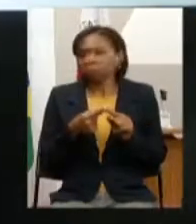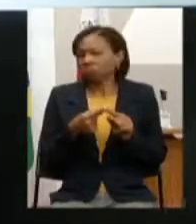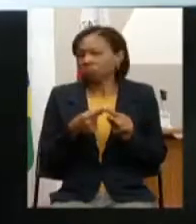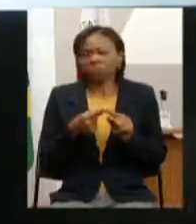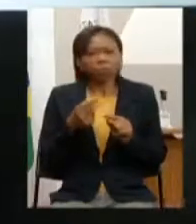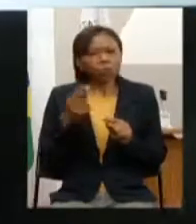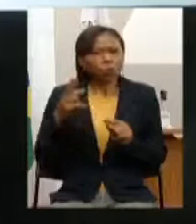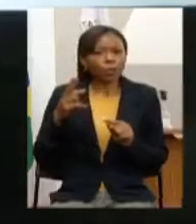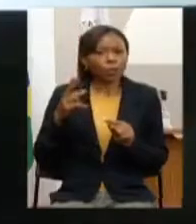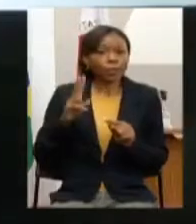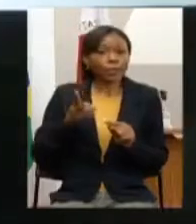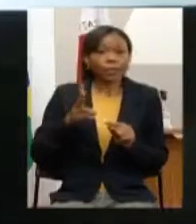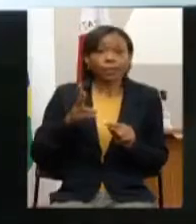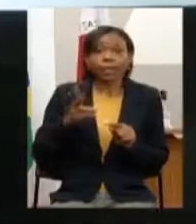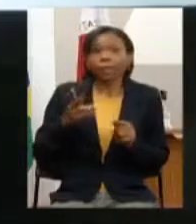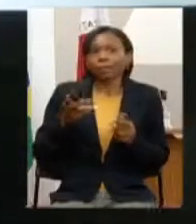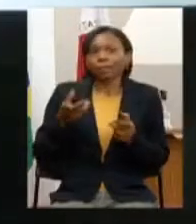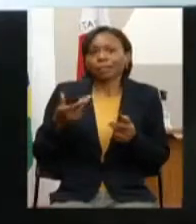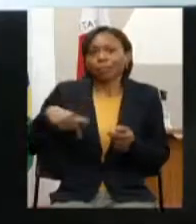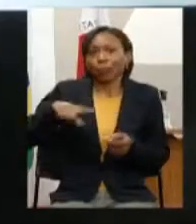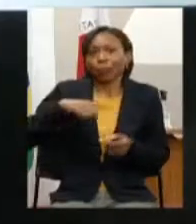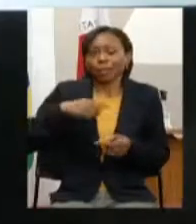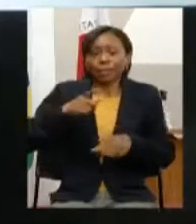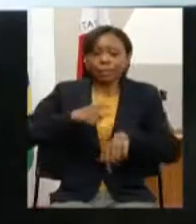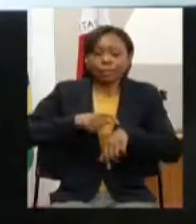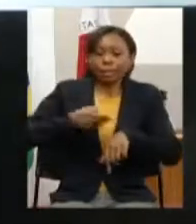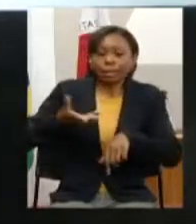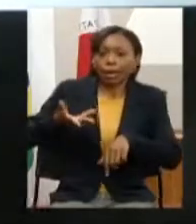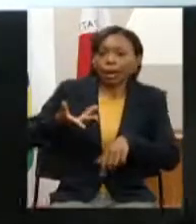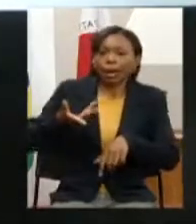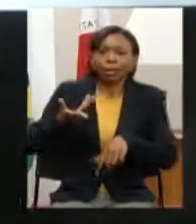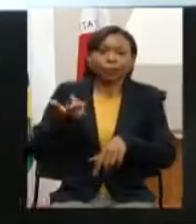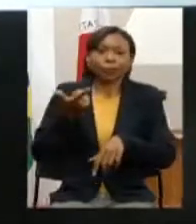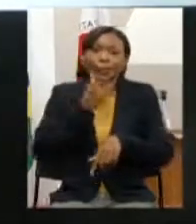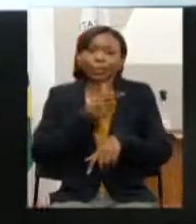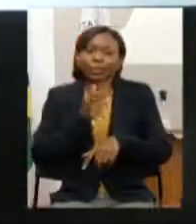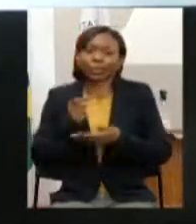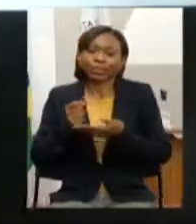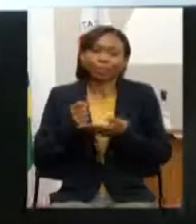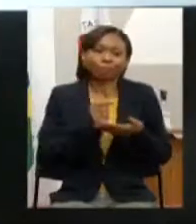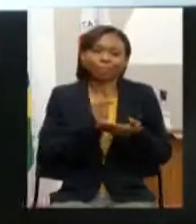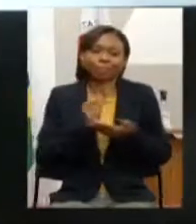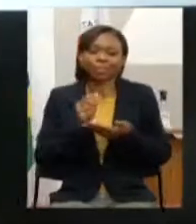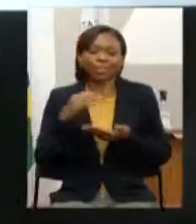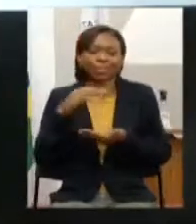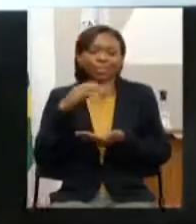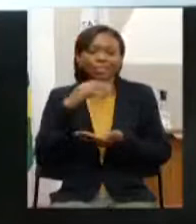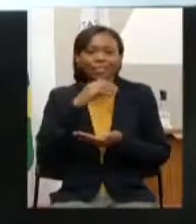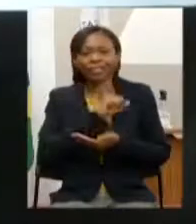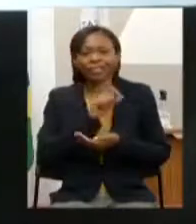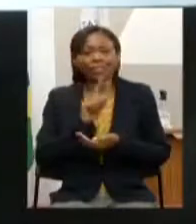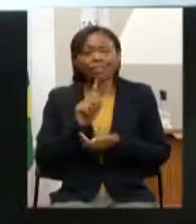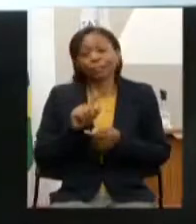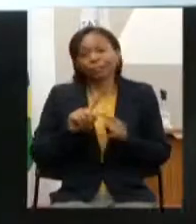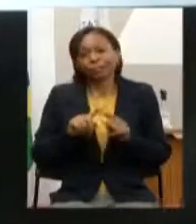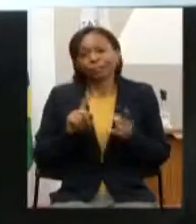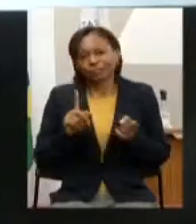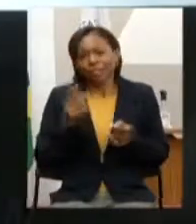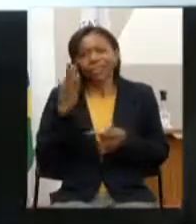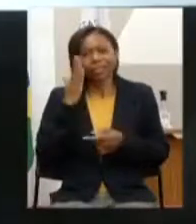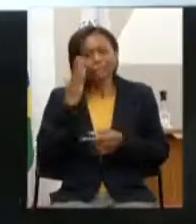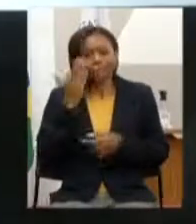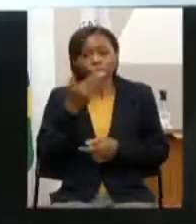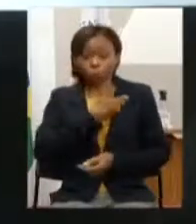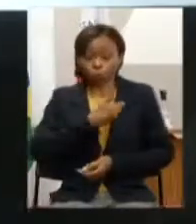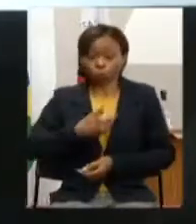a discricionariedade que a gente quer para atender algumas das demandas que foram comentadas hoje a gente sabe que o Estado